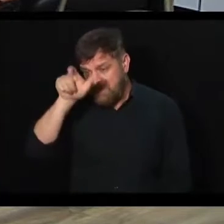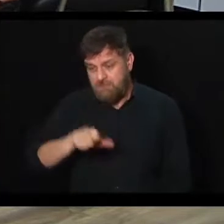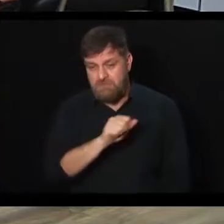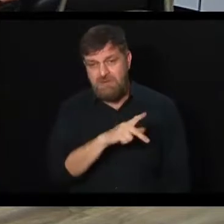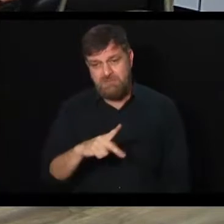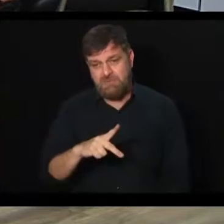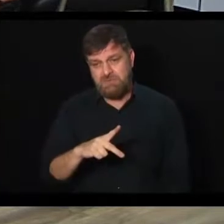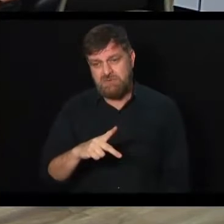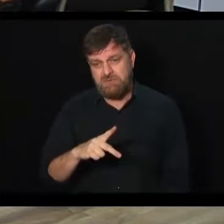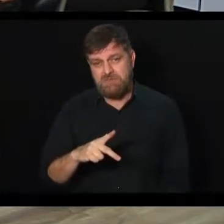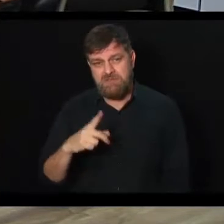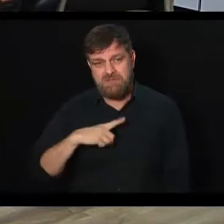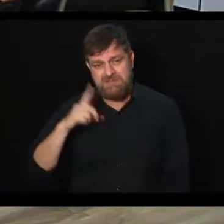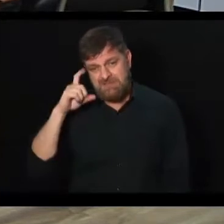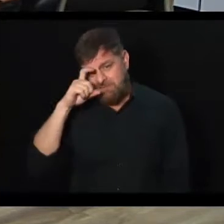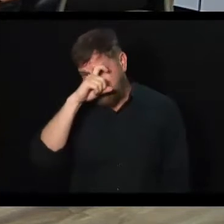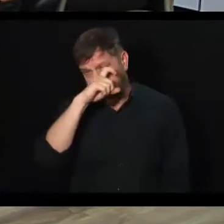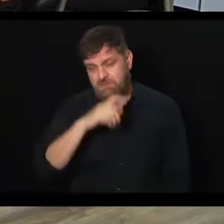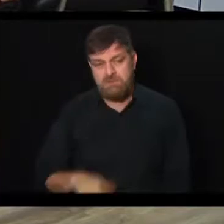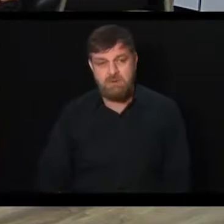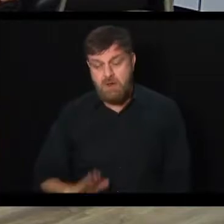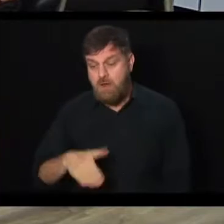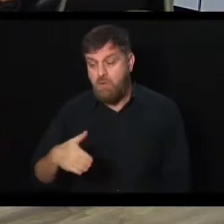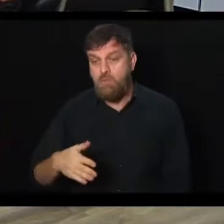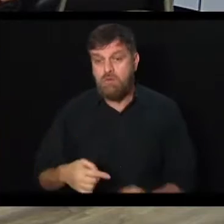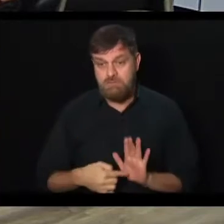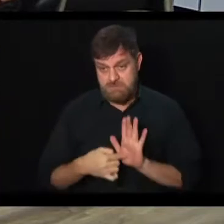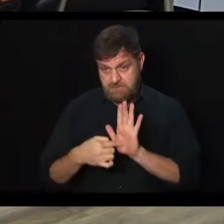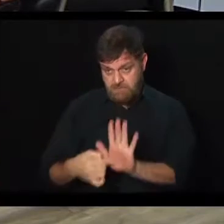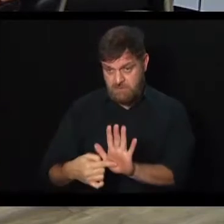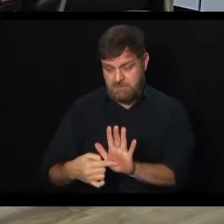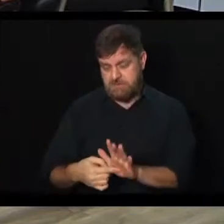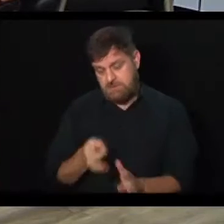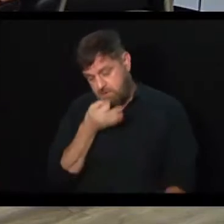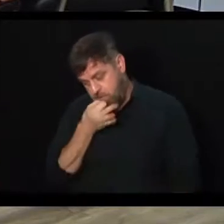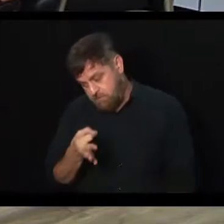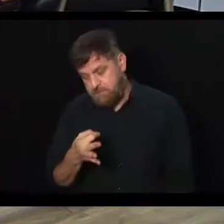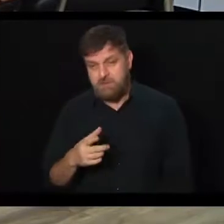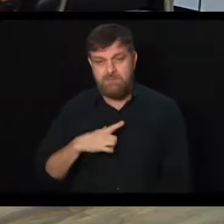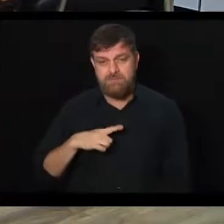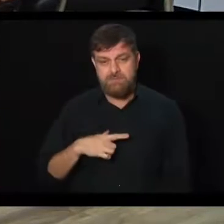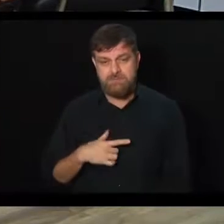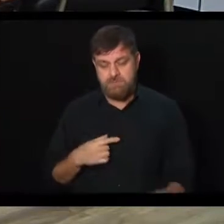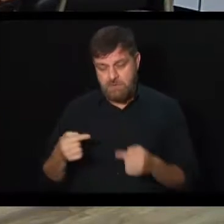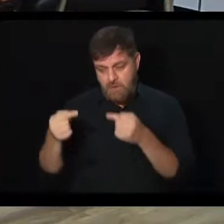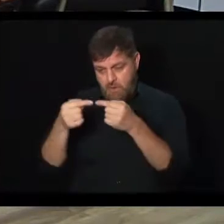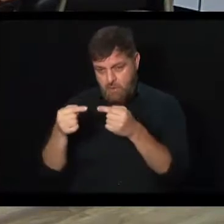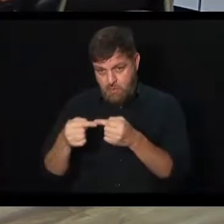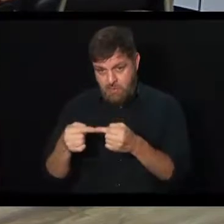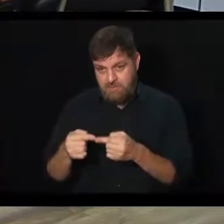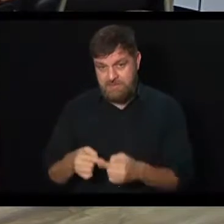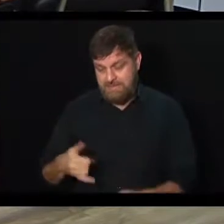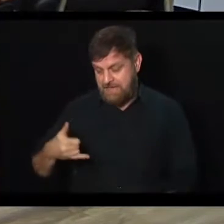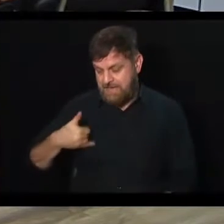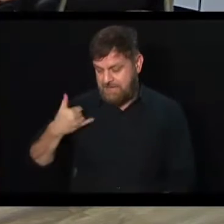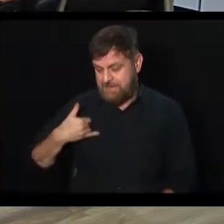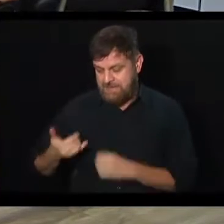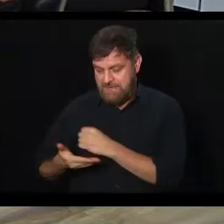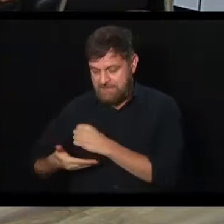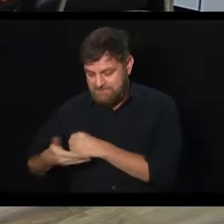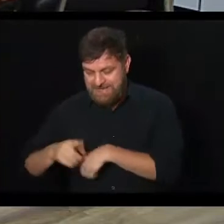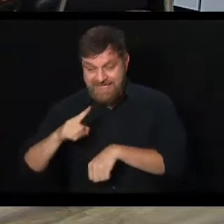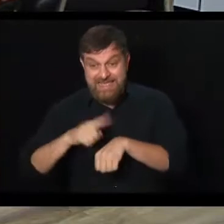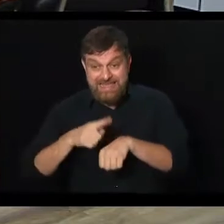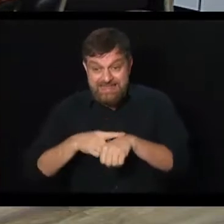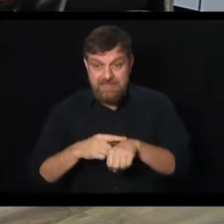que é disso que a gente está tratando, quando você coloca uma combinação de exigência entre idade mínima e tempo